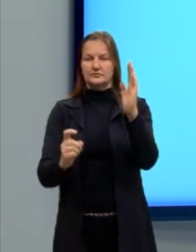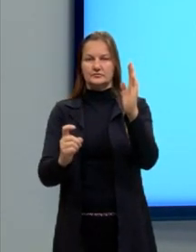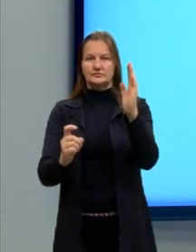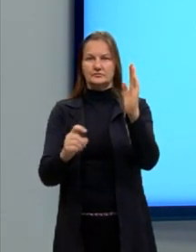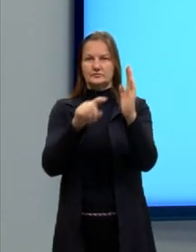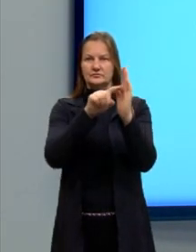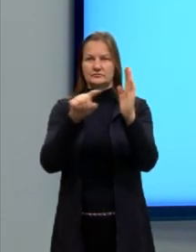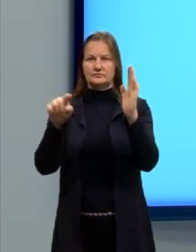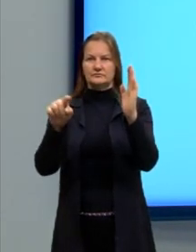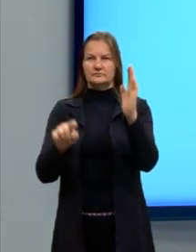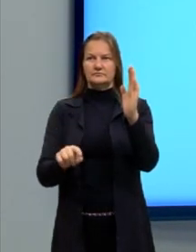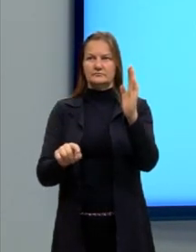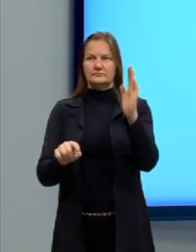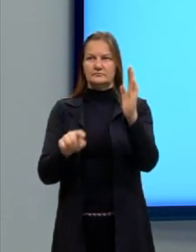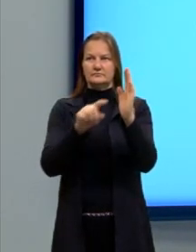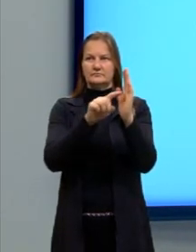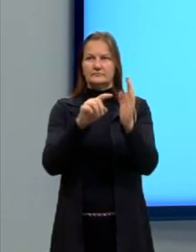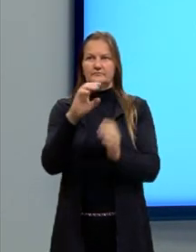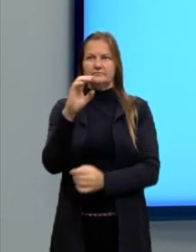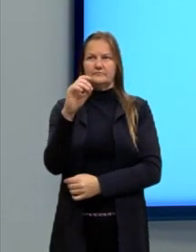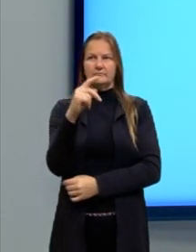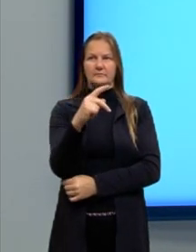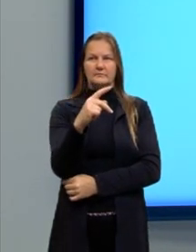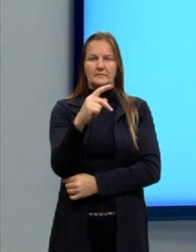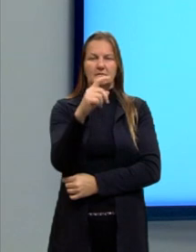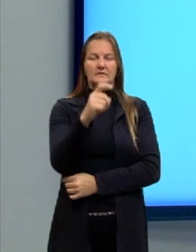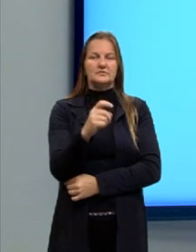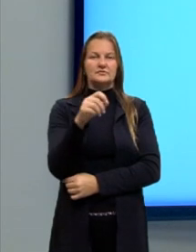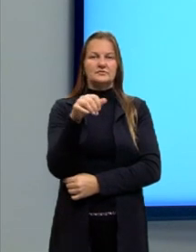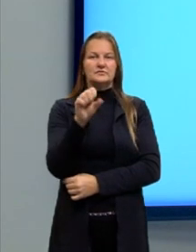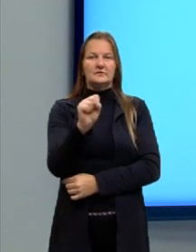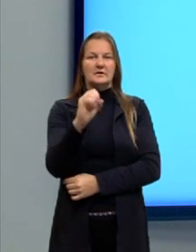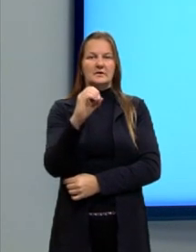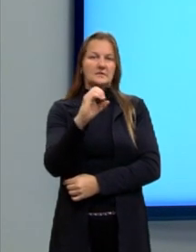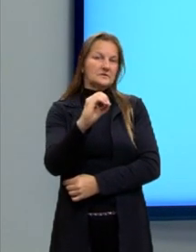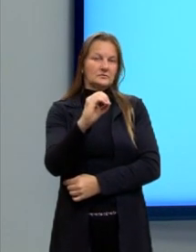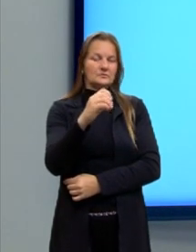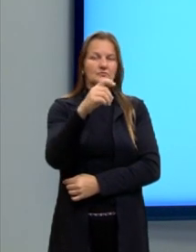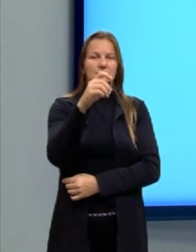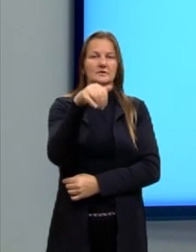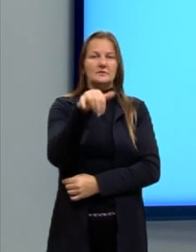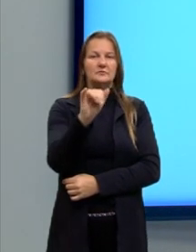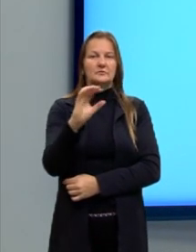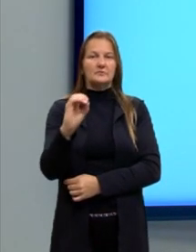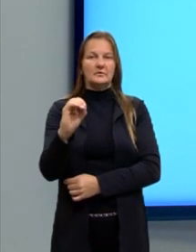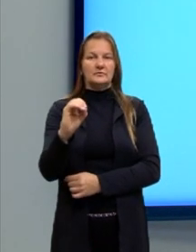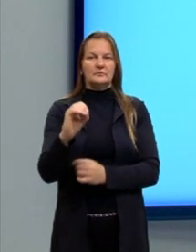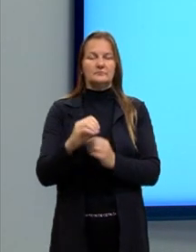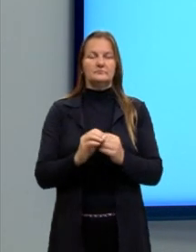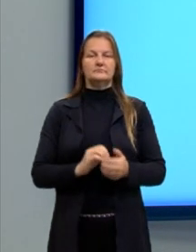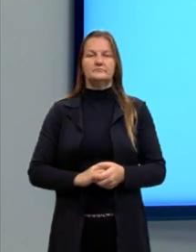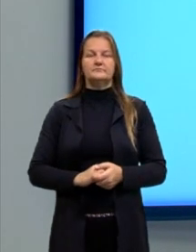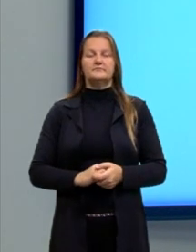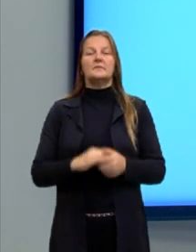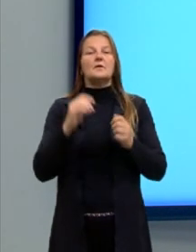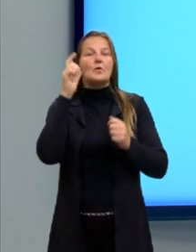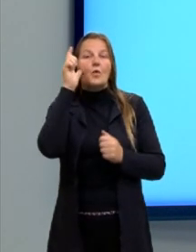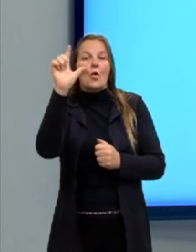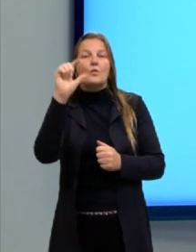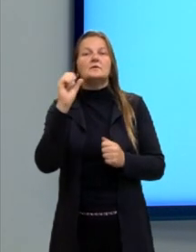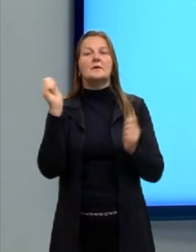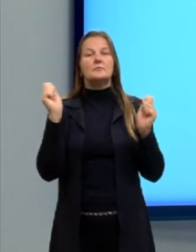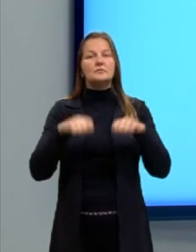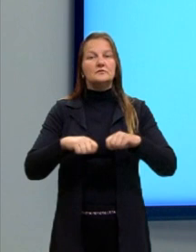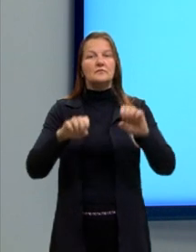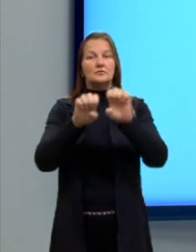coordenadas, assim, de uma forma geral, de X zero e Y zero. E aí, nós conseguimos utilizar uma